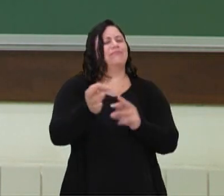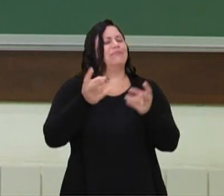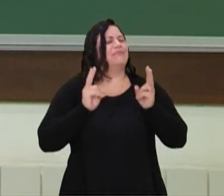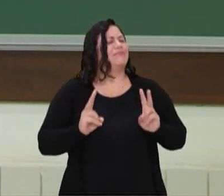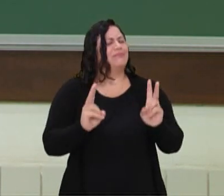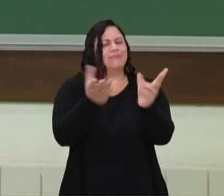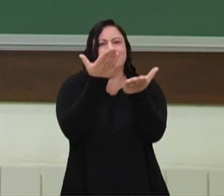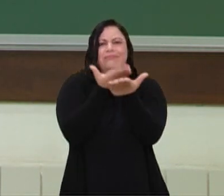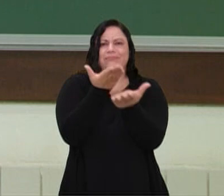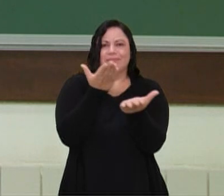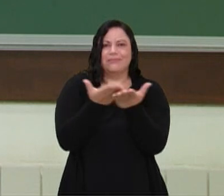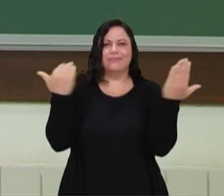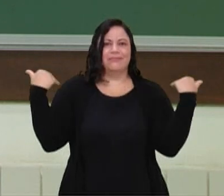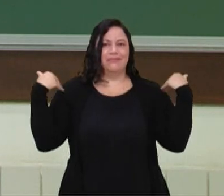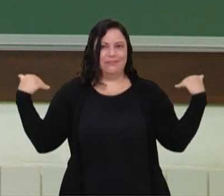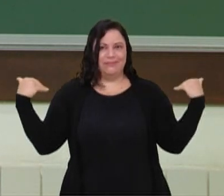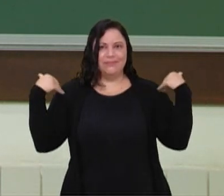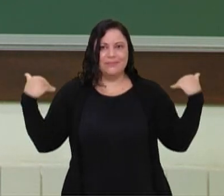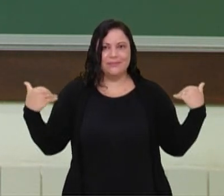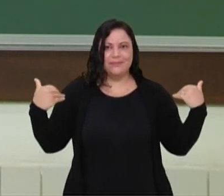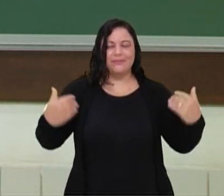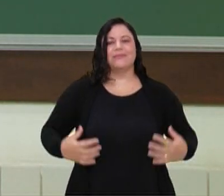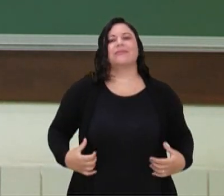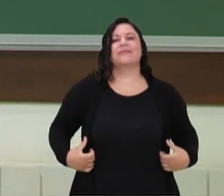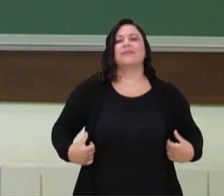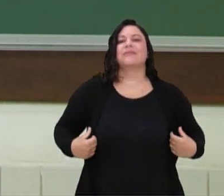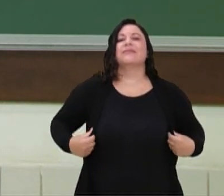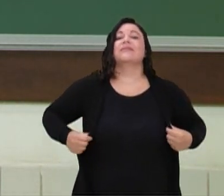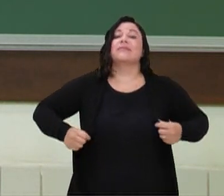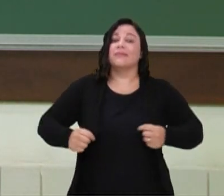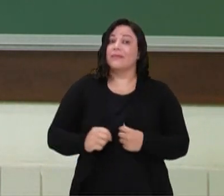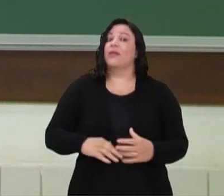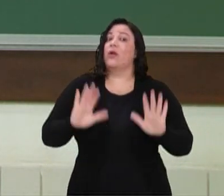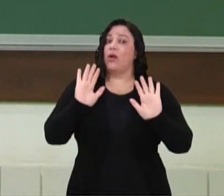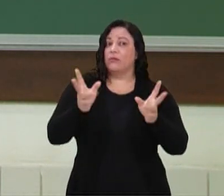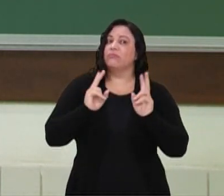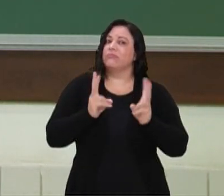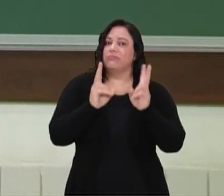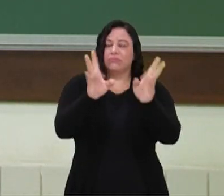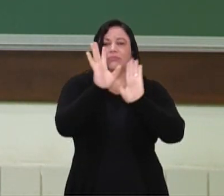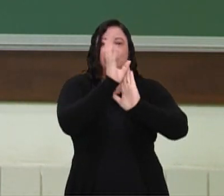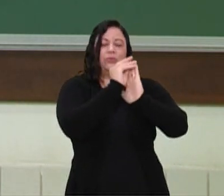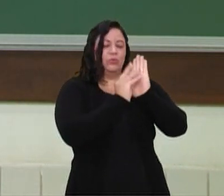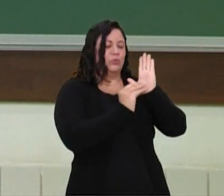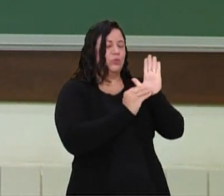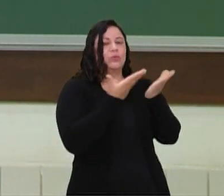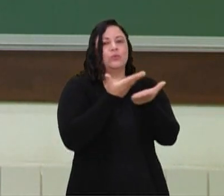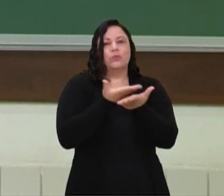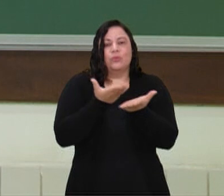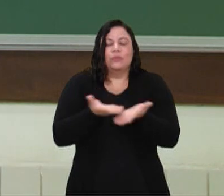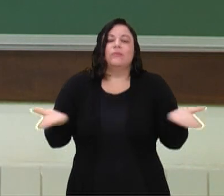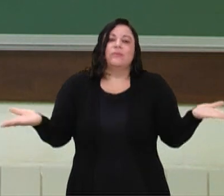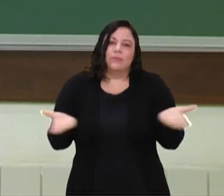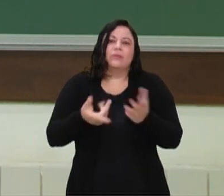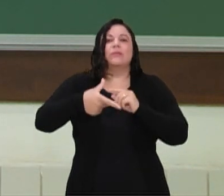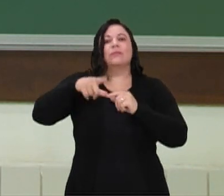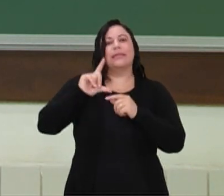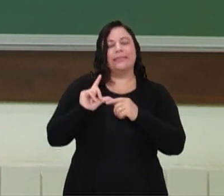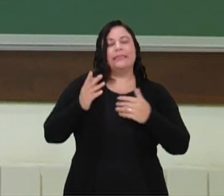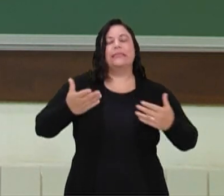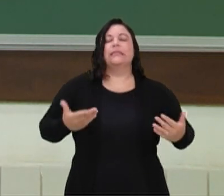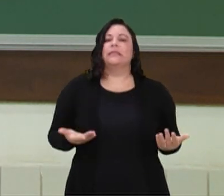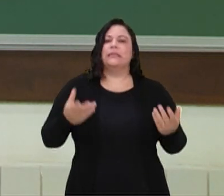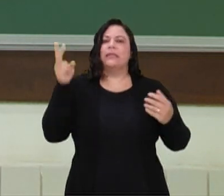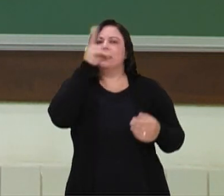aula de educação física, tá? Então, gente já vai seguir agora com o conteúdo da nossa aula. Mas antes disso, tá, gente?